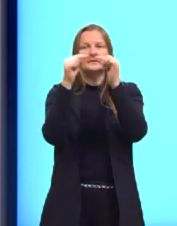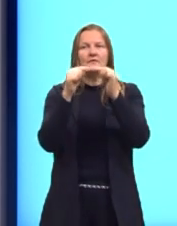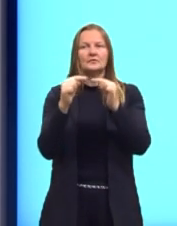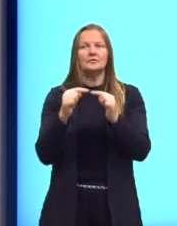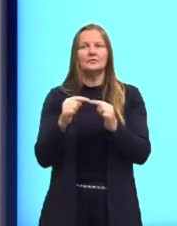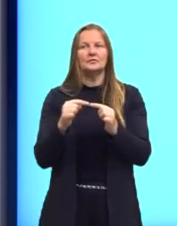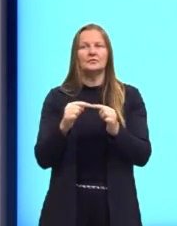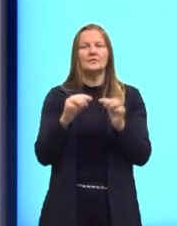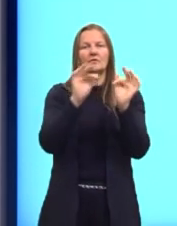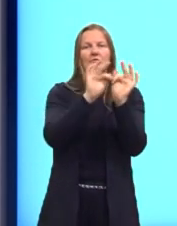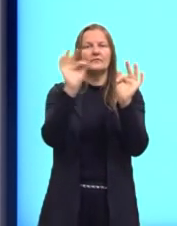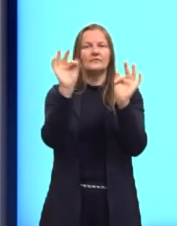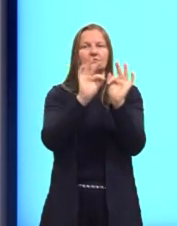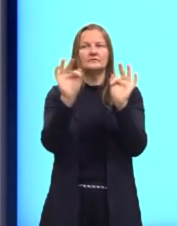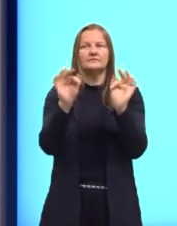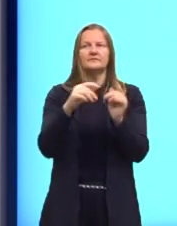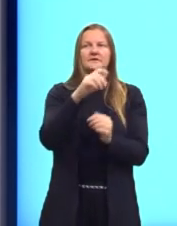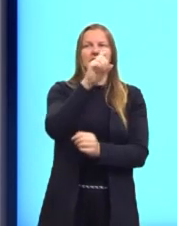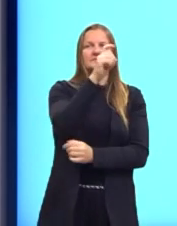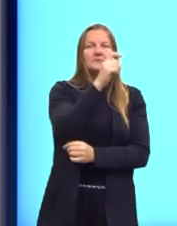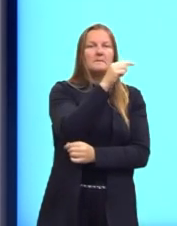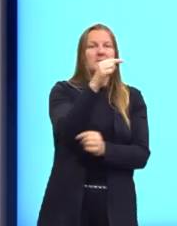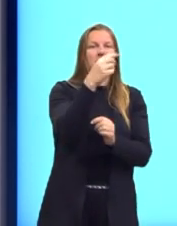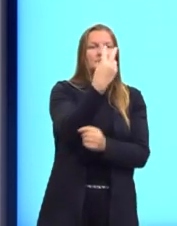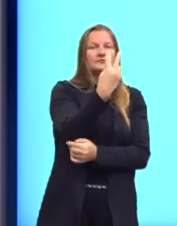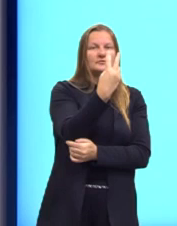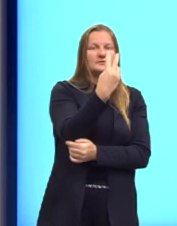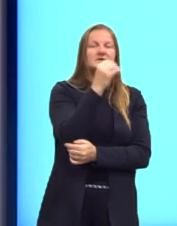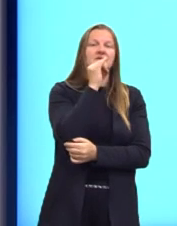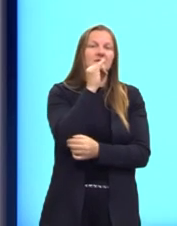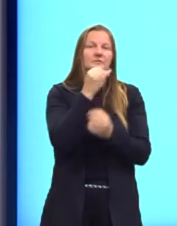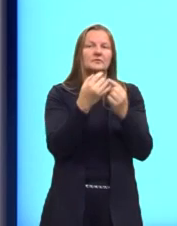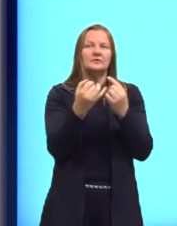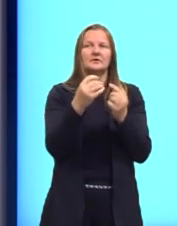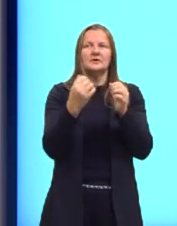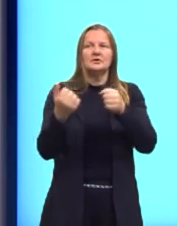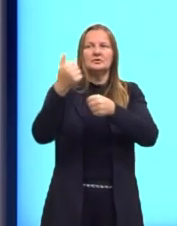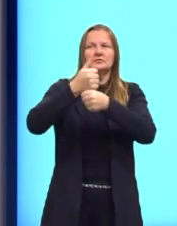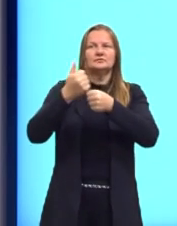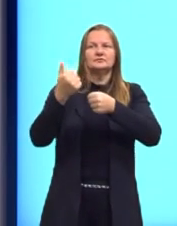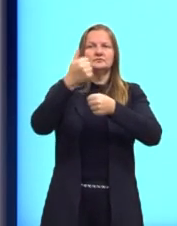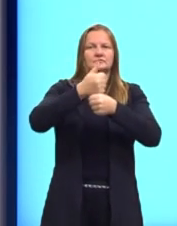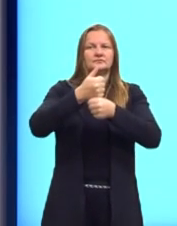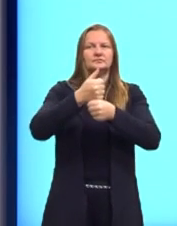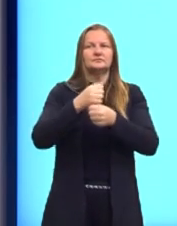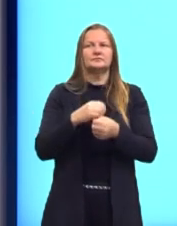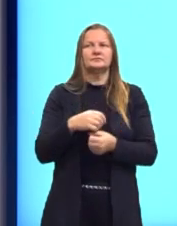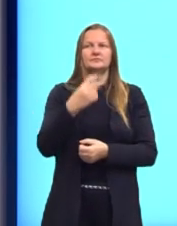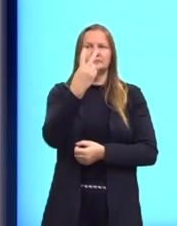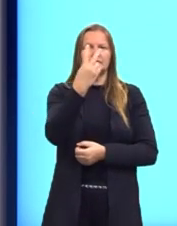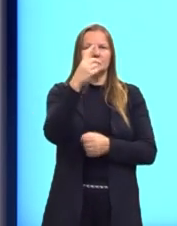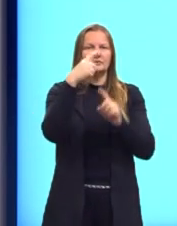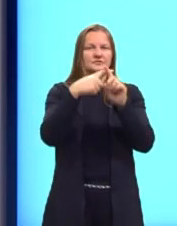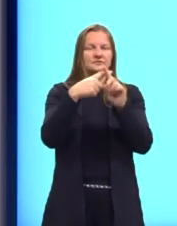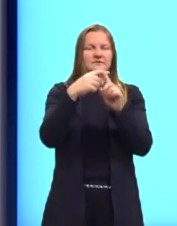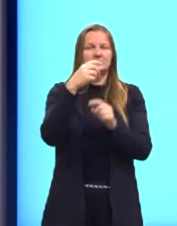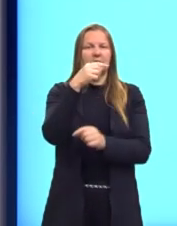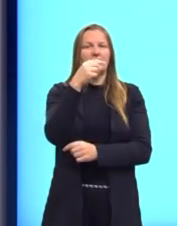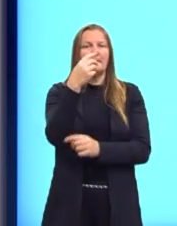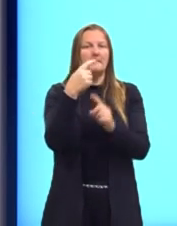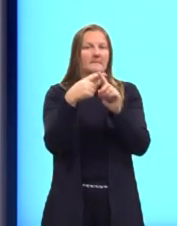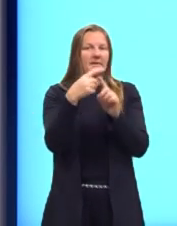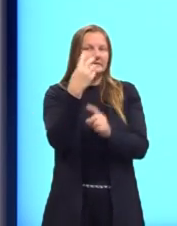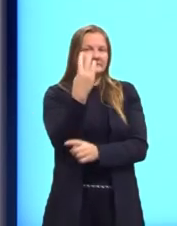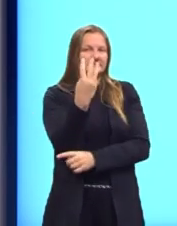função, né? Por exemplo, se o x for menos 2, nós substituímos aqui na nossa função 2x mais 3,